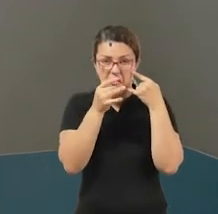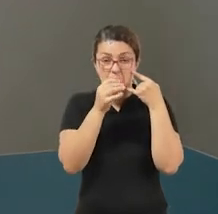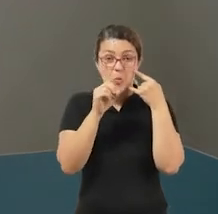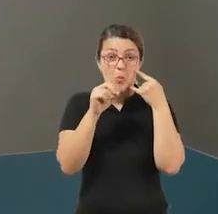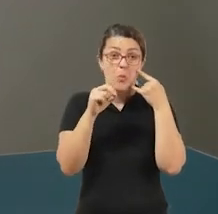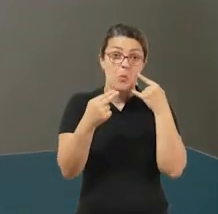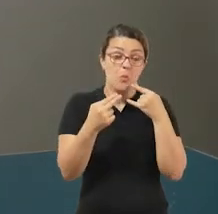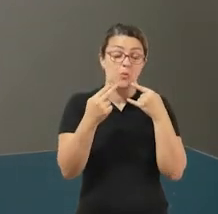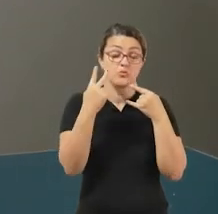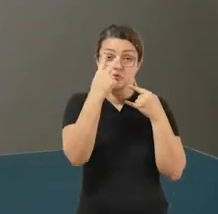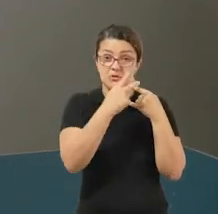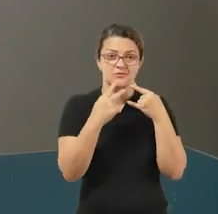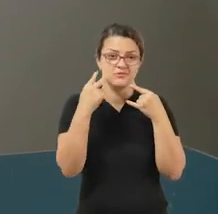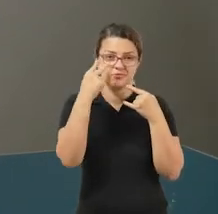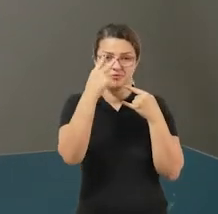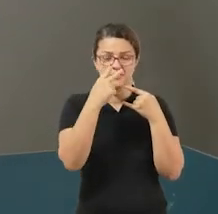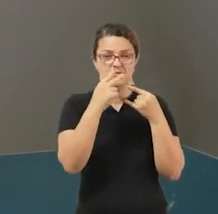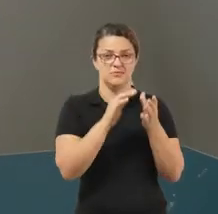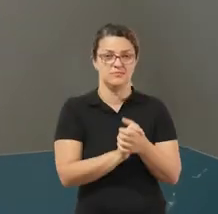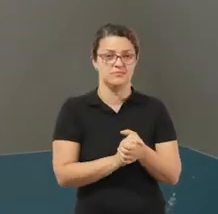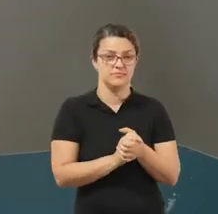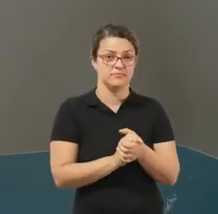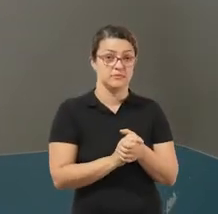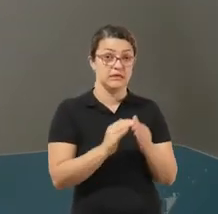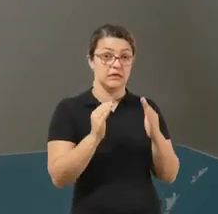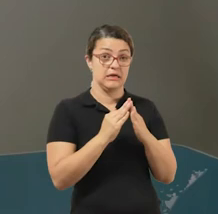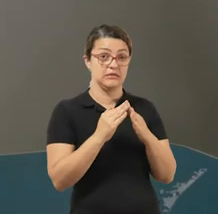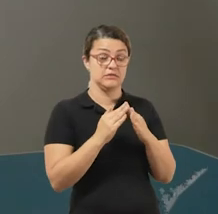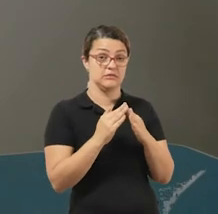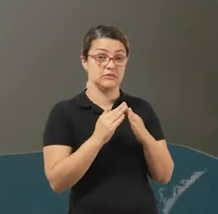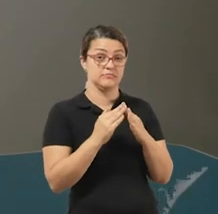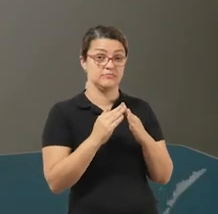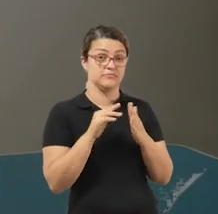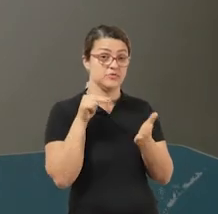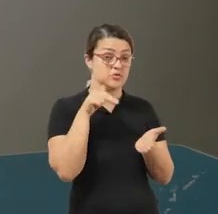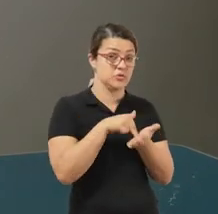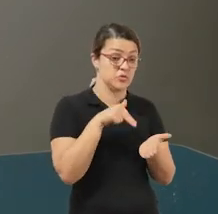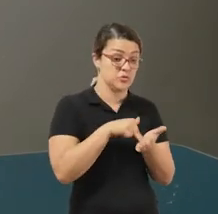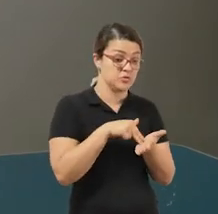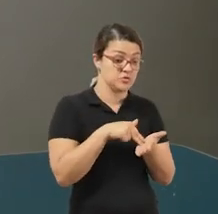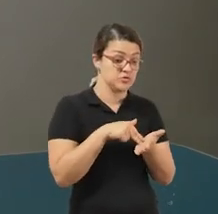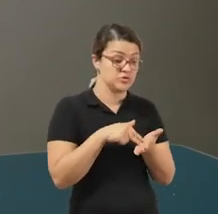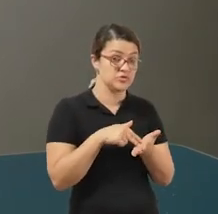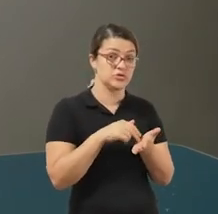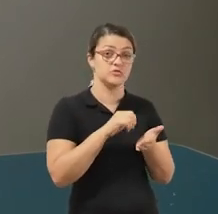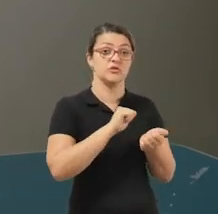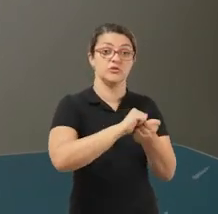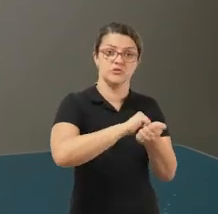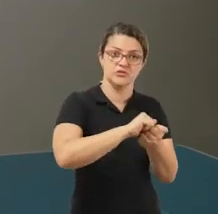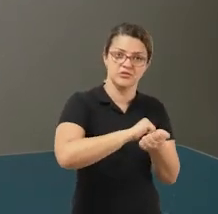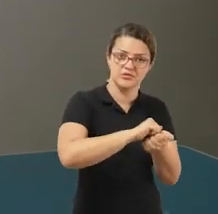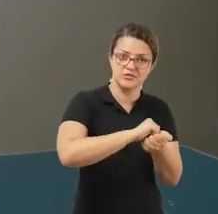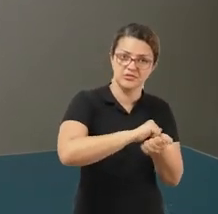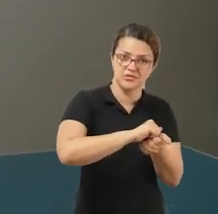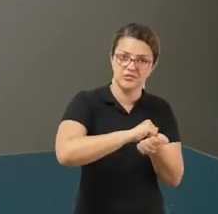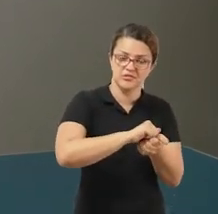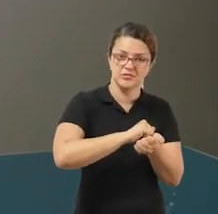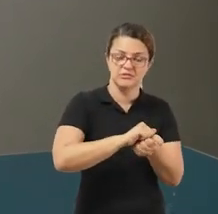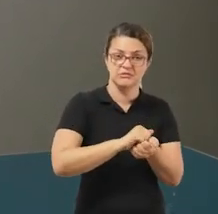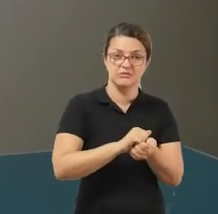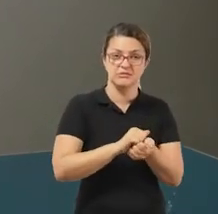Ao chegar em casa, não deixe a máscara em qualquer lugar. Coloque-a para lavar. A máscara deve ser lavada